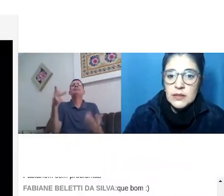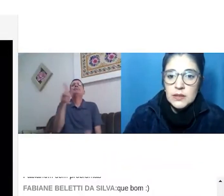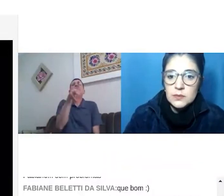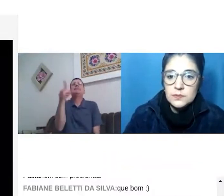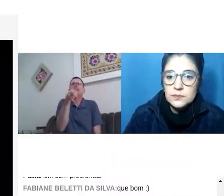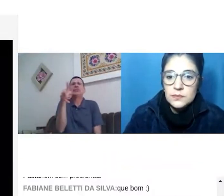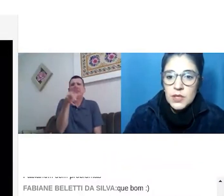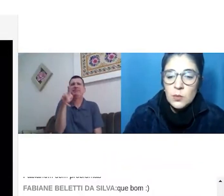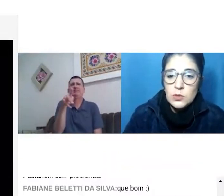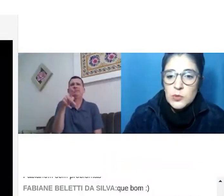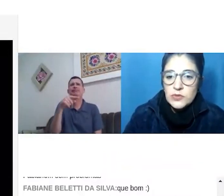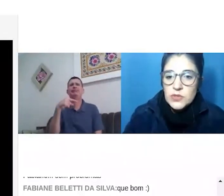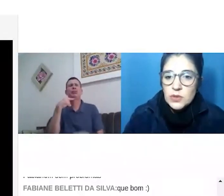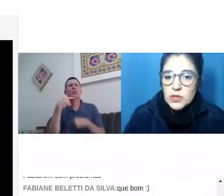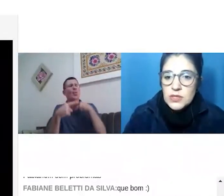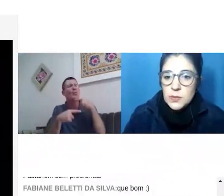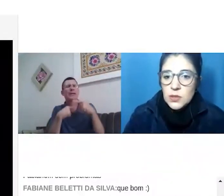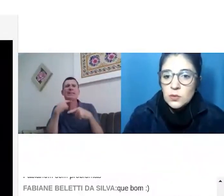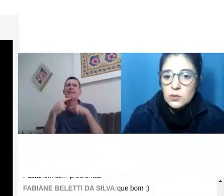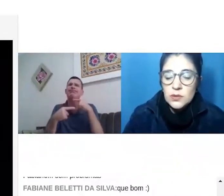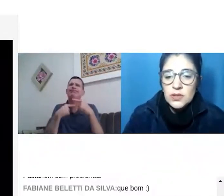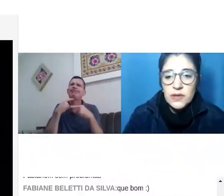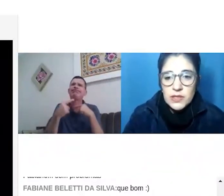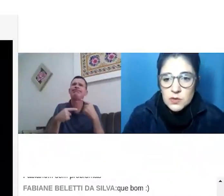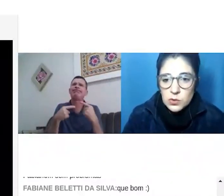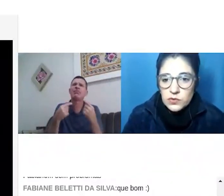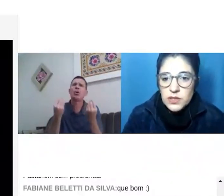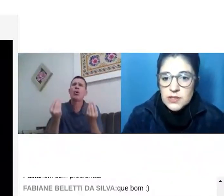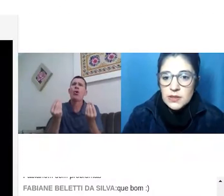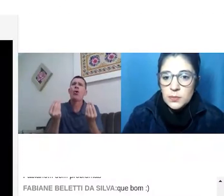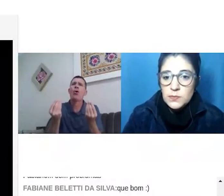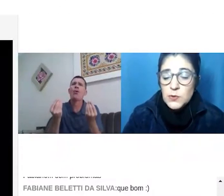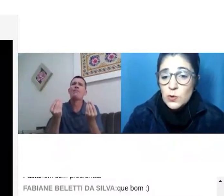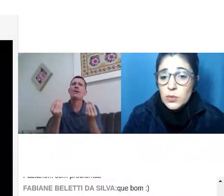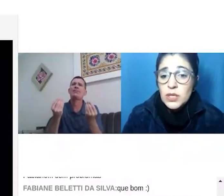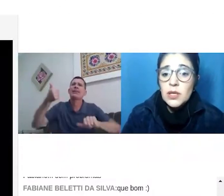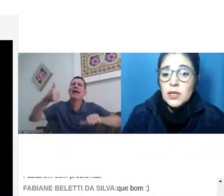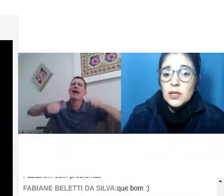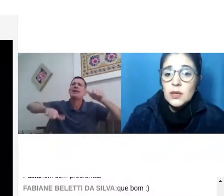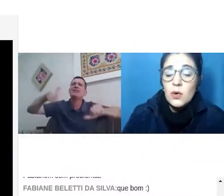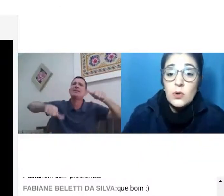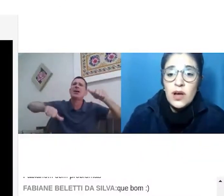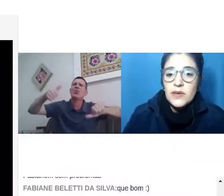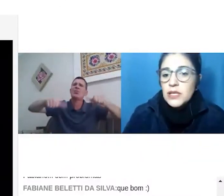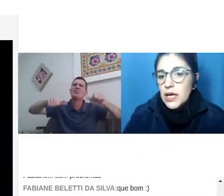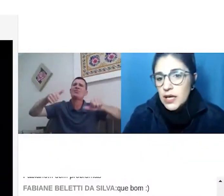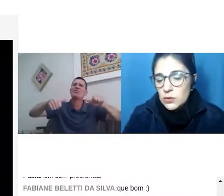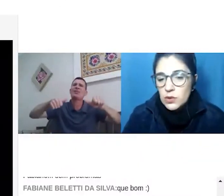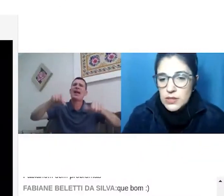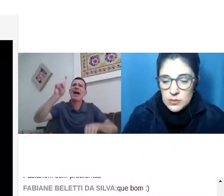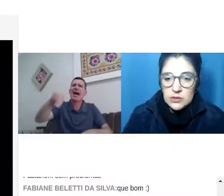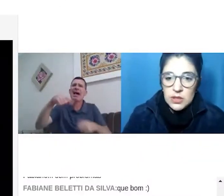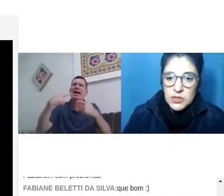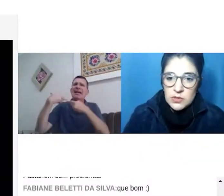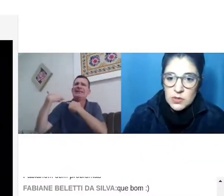Então, muitos professores se perguntam, têm várias dúvidas, então, sobre como avaliar o